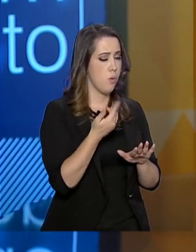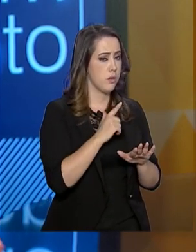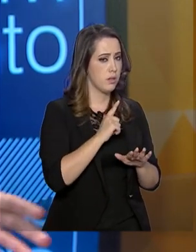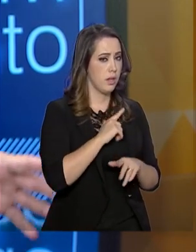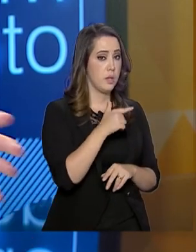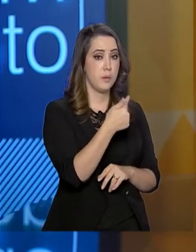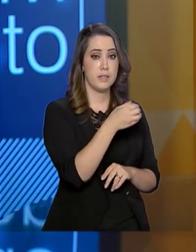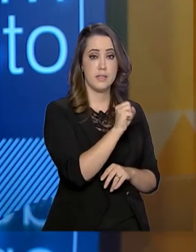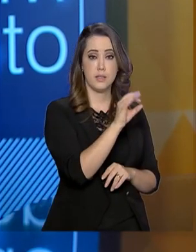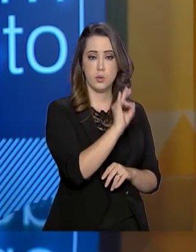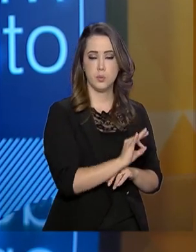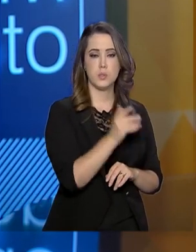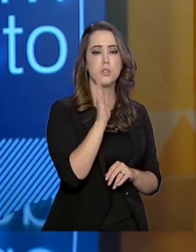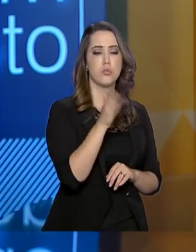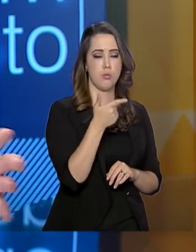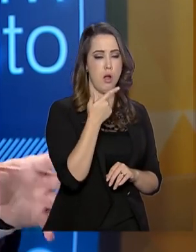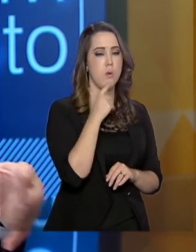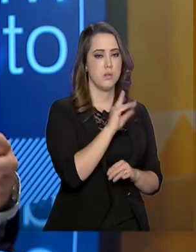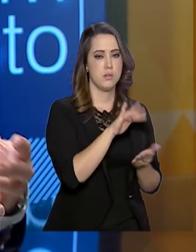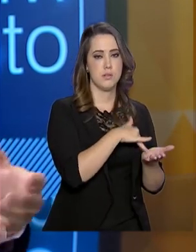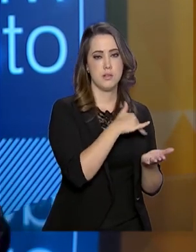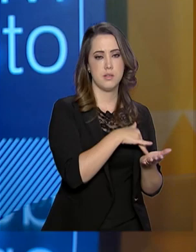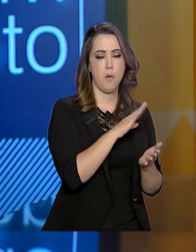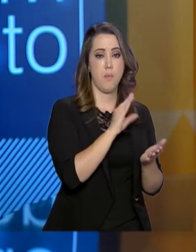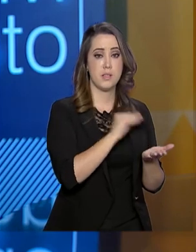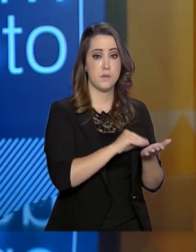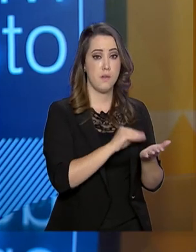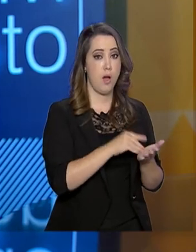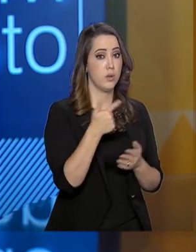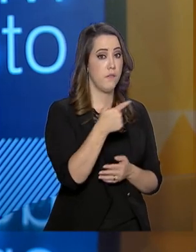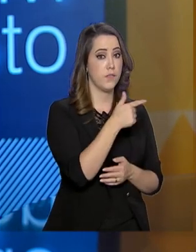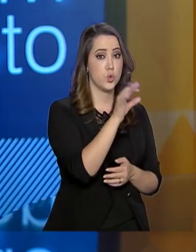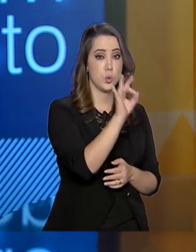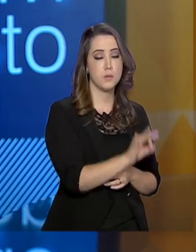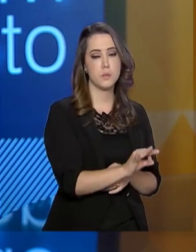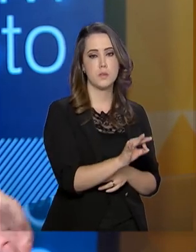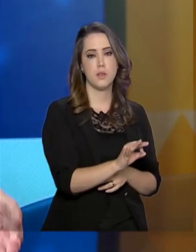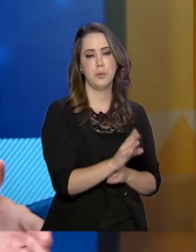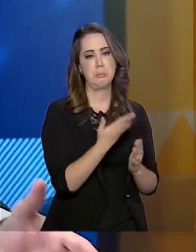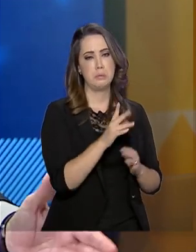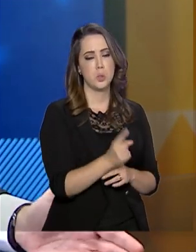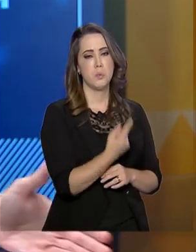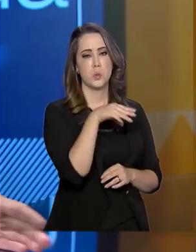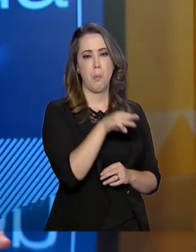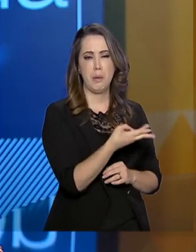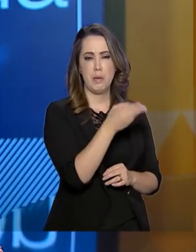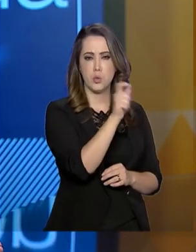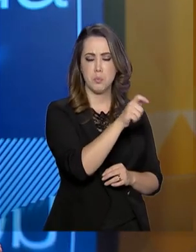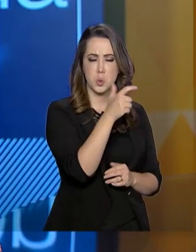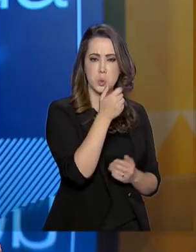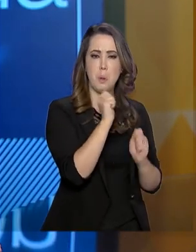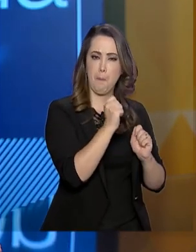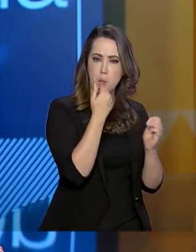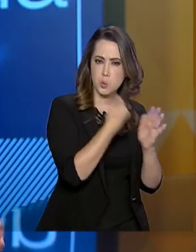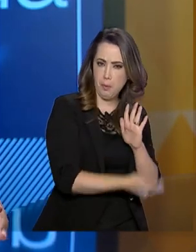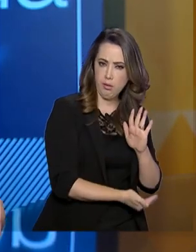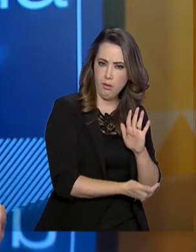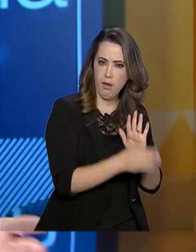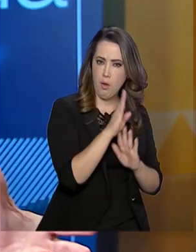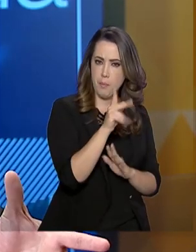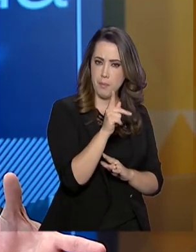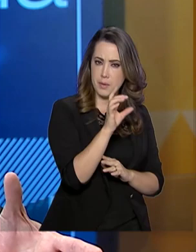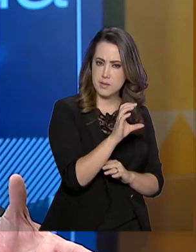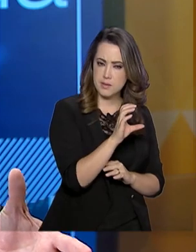cadastraram, mas falta ainda esses 22%, cerca de um milhão de pessoas que podem vir a perder o BPC por conta